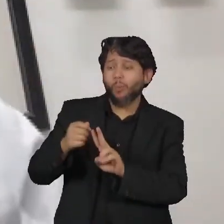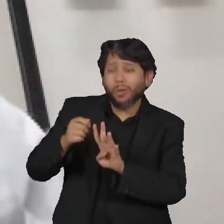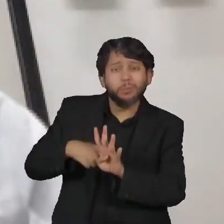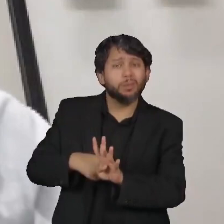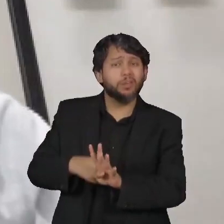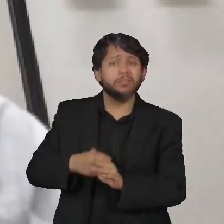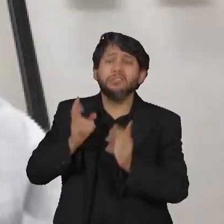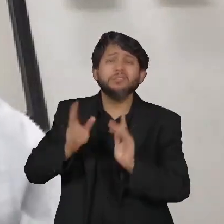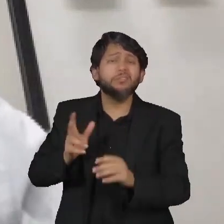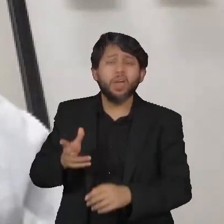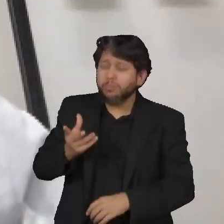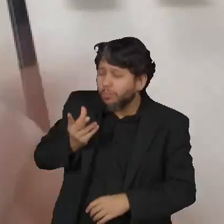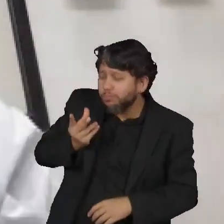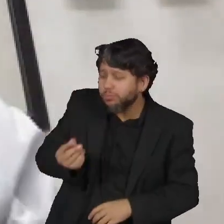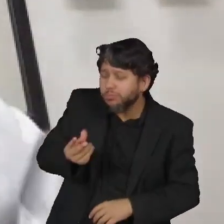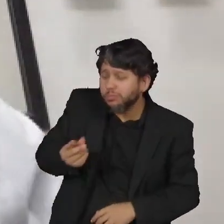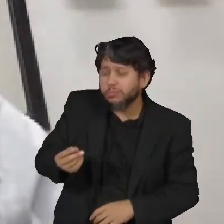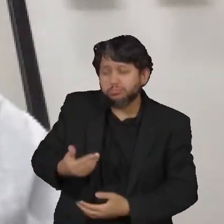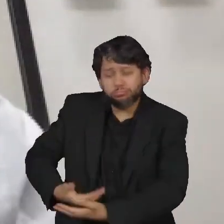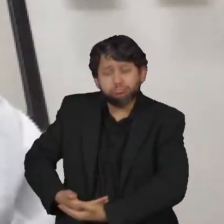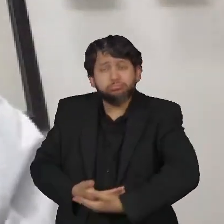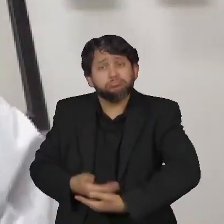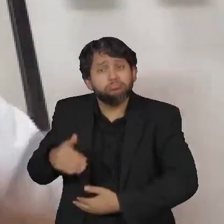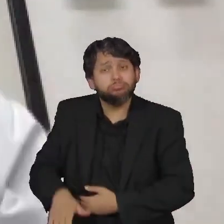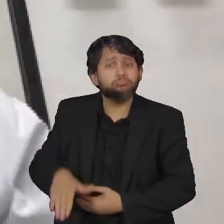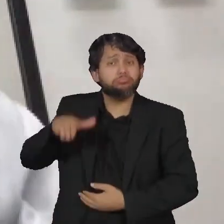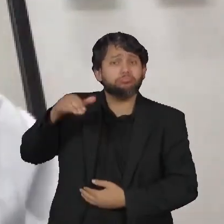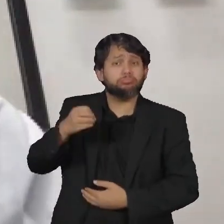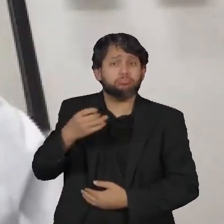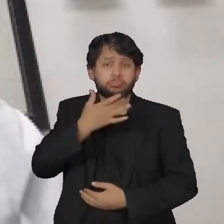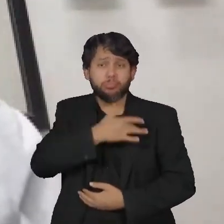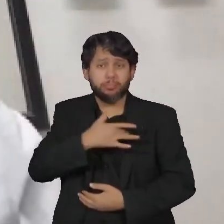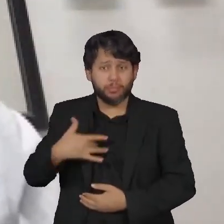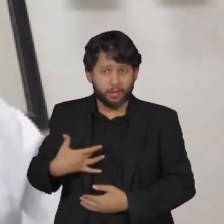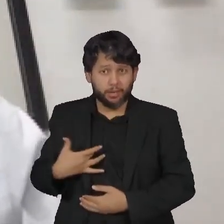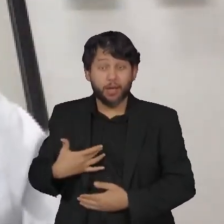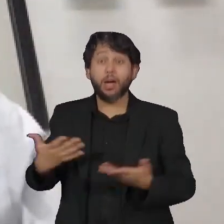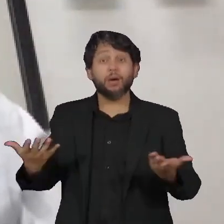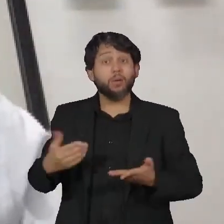foi utilizada e agora temos a vacina do adulto.